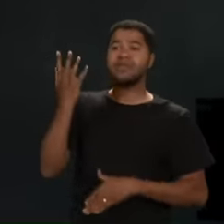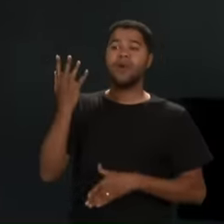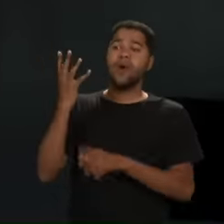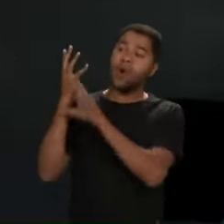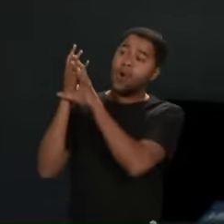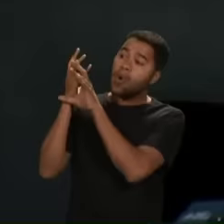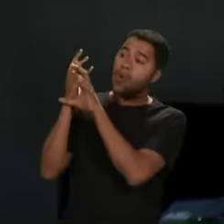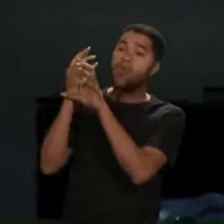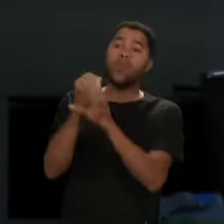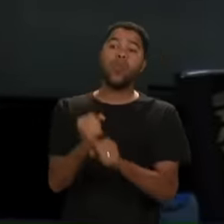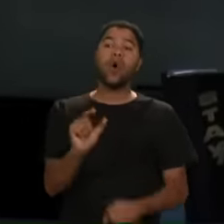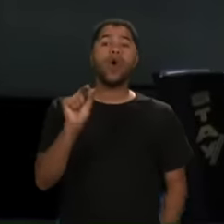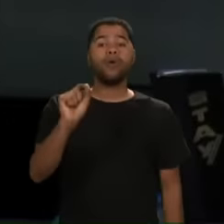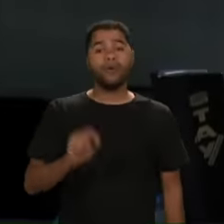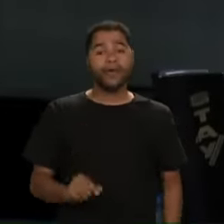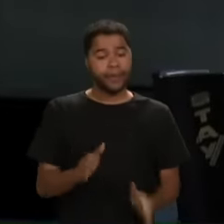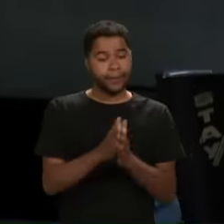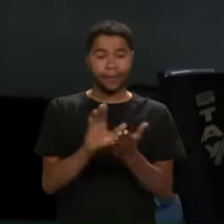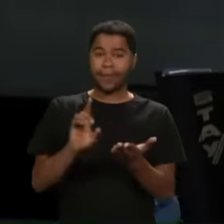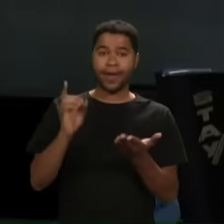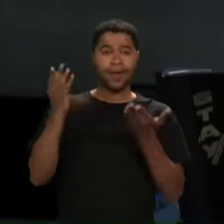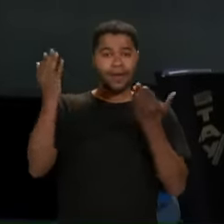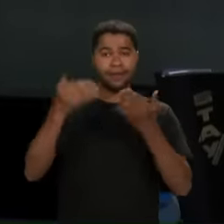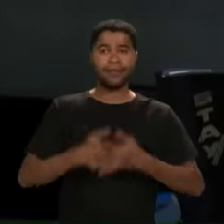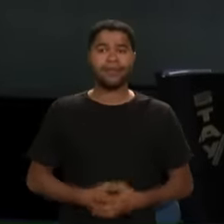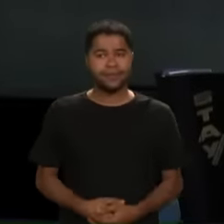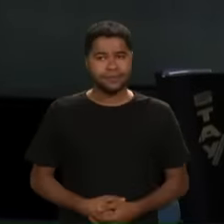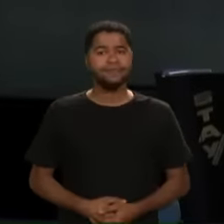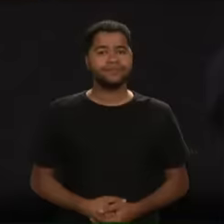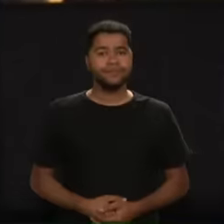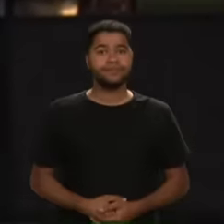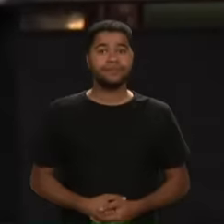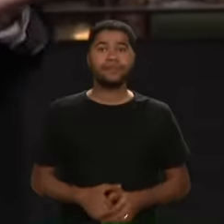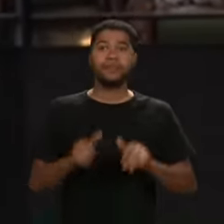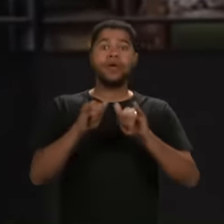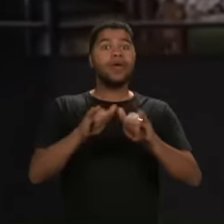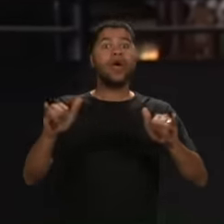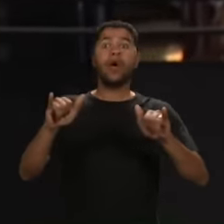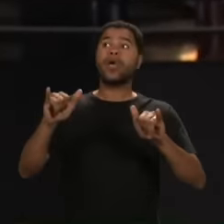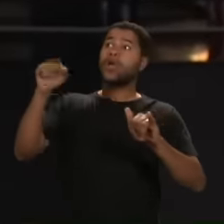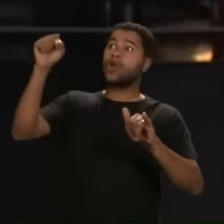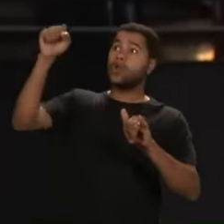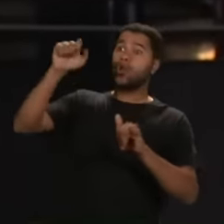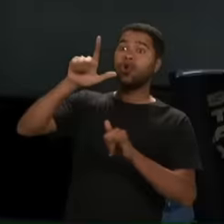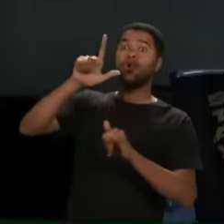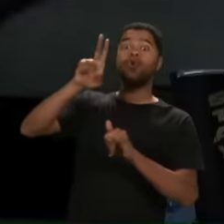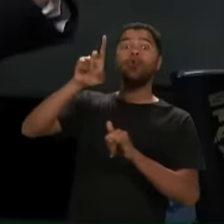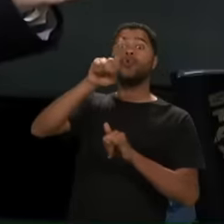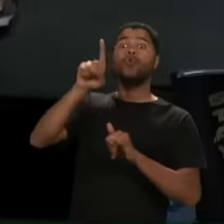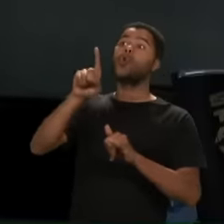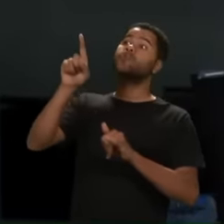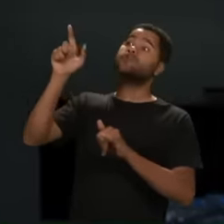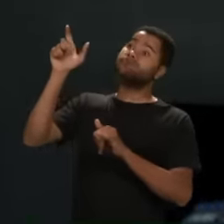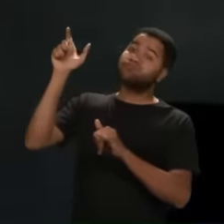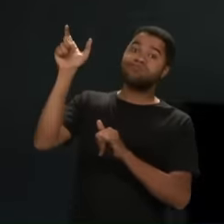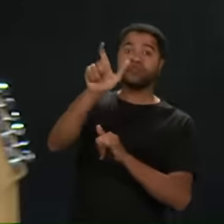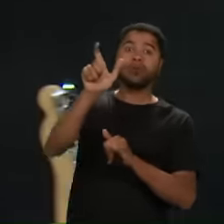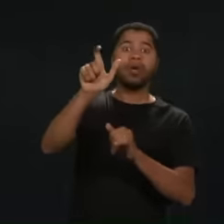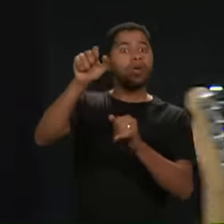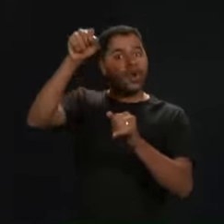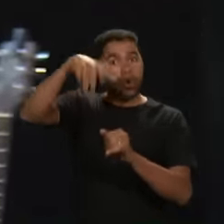resultado de que? Na palavra dele Ele disse Haja luz E houve luz Tudo que ele dizia